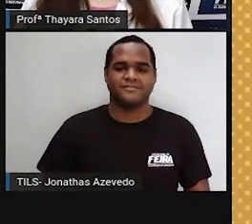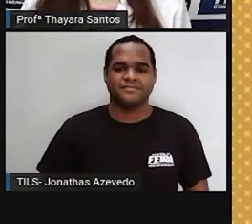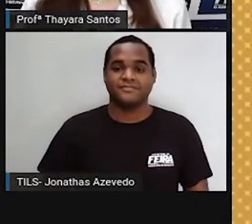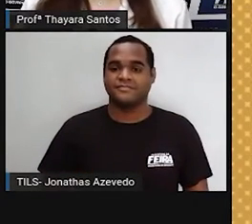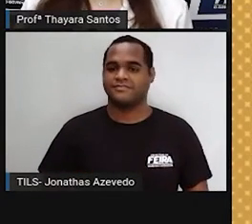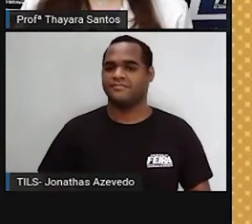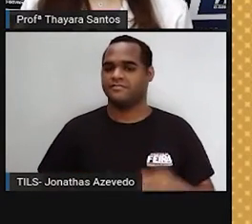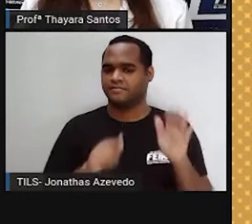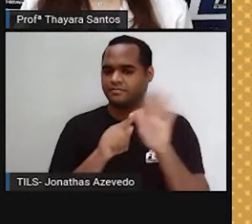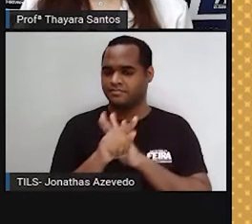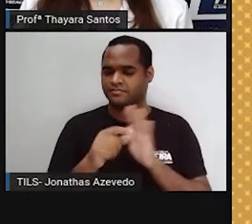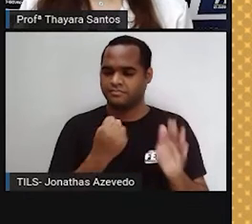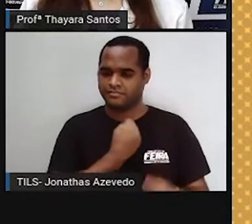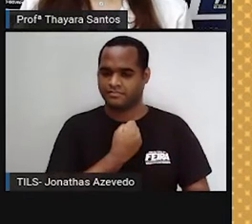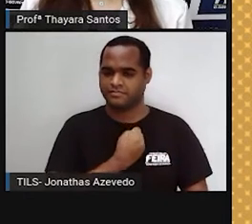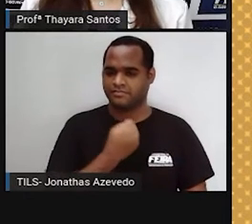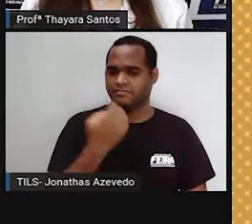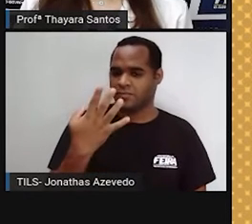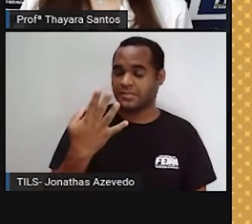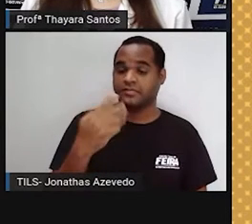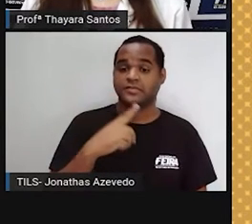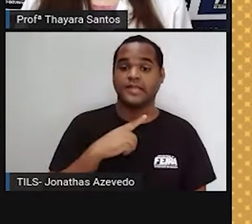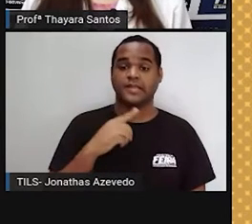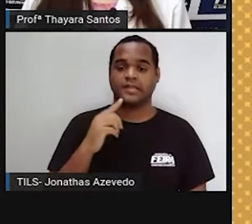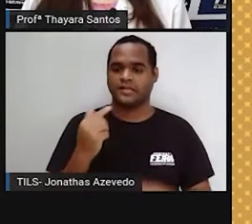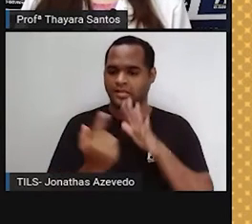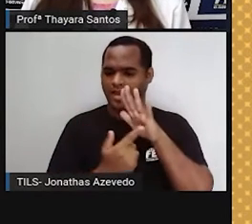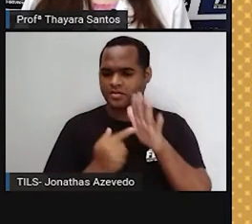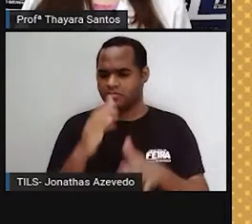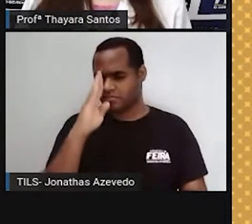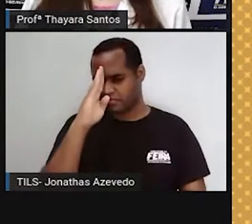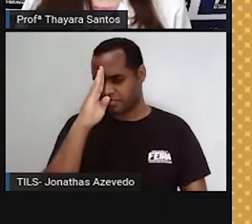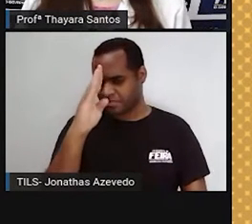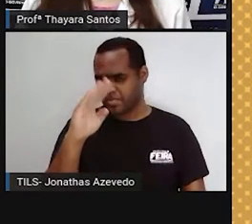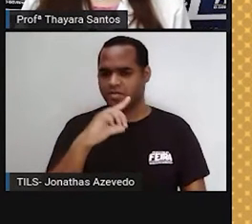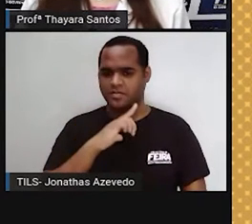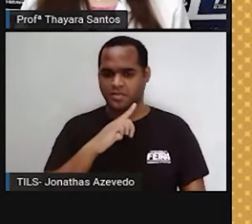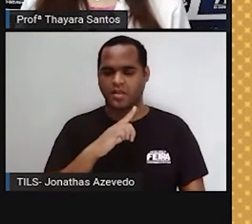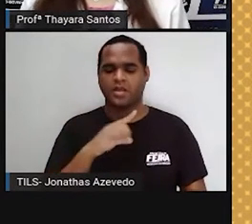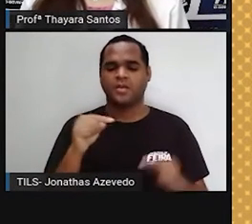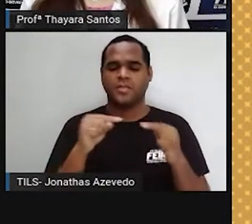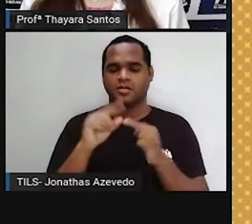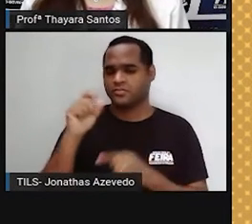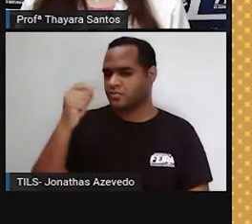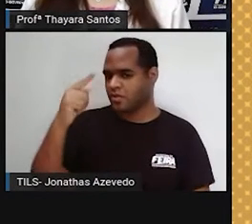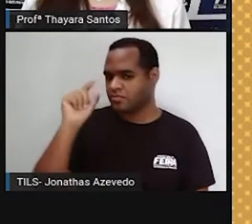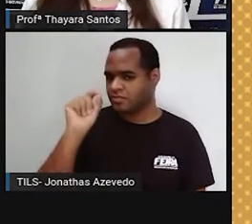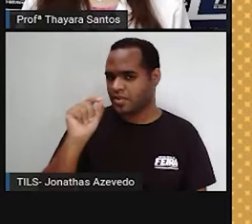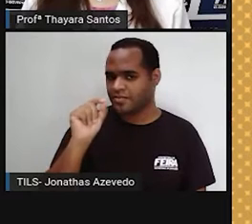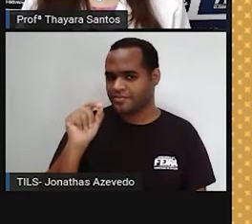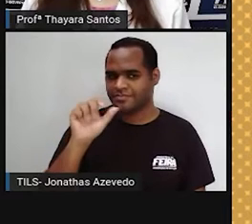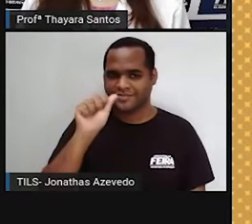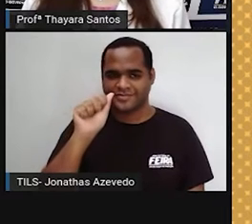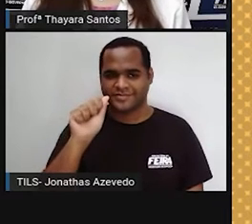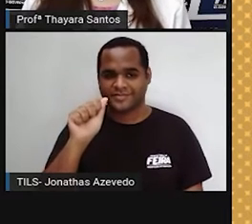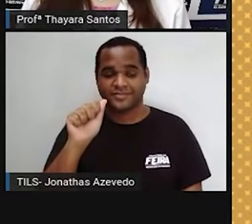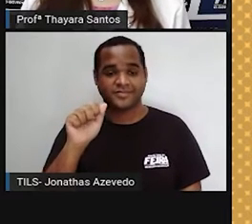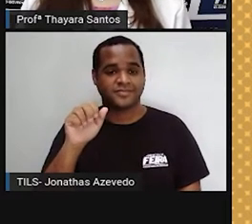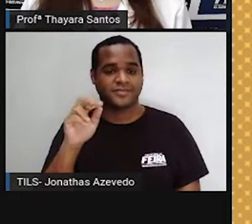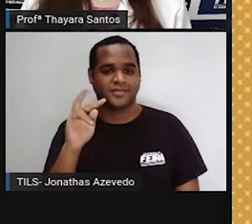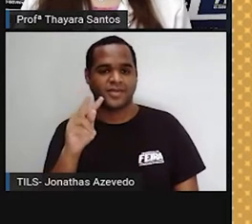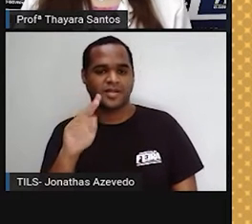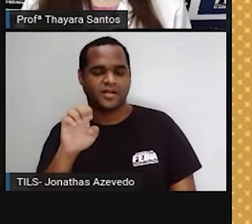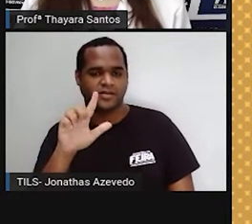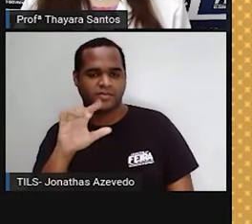Pergunta número 4. O gás que é considerado o principal combustível do Sol é... Letra A. Gás hélio.